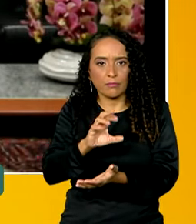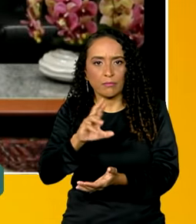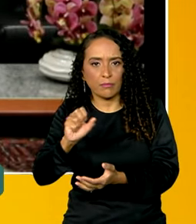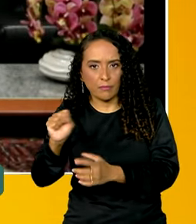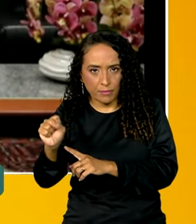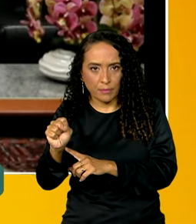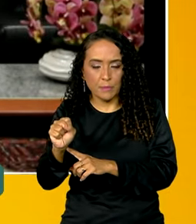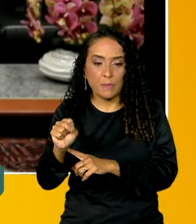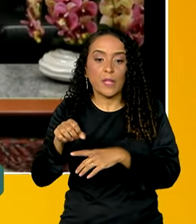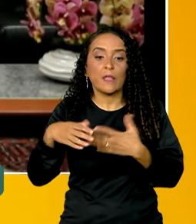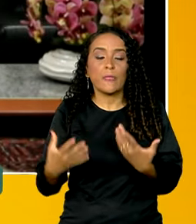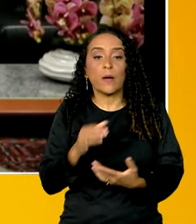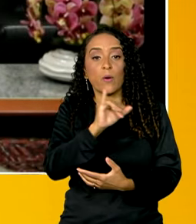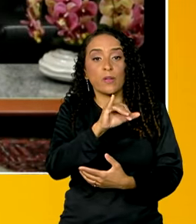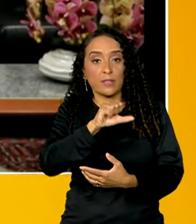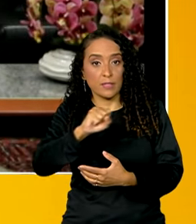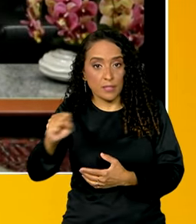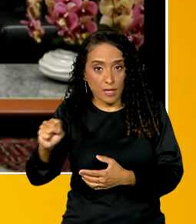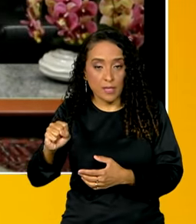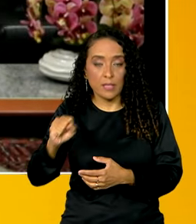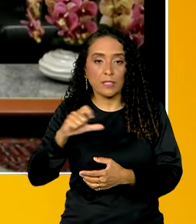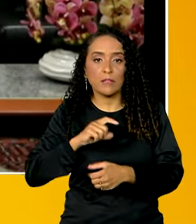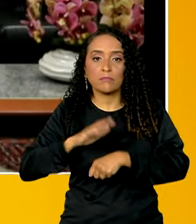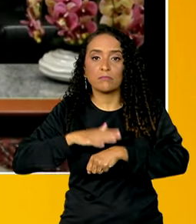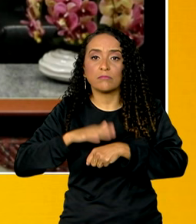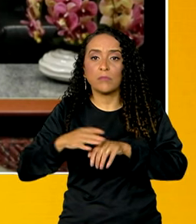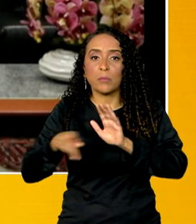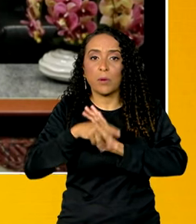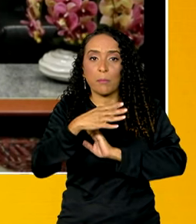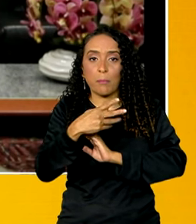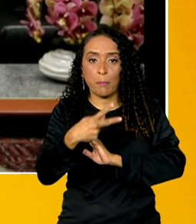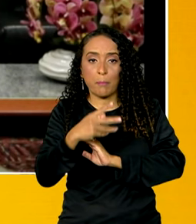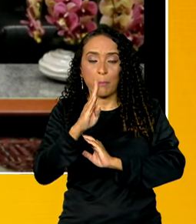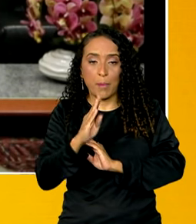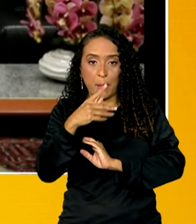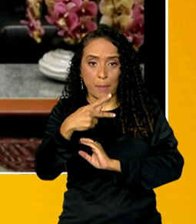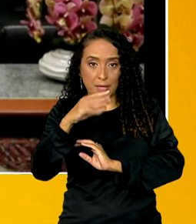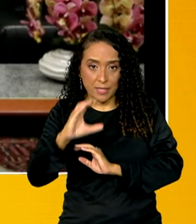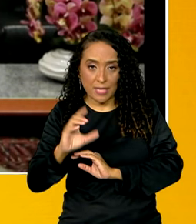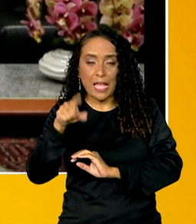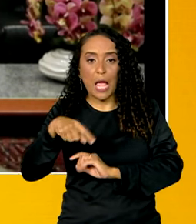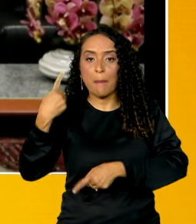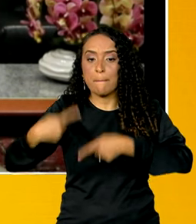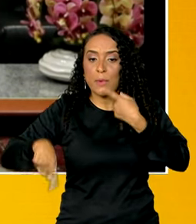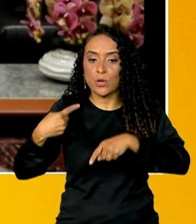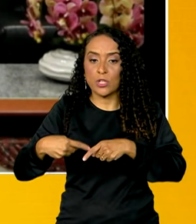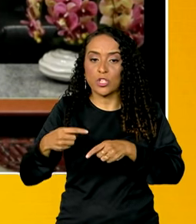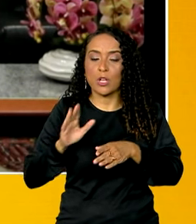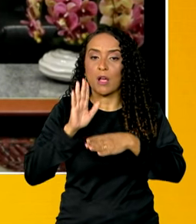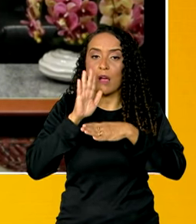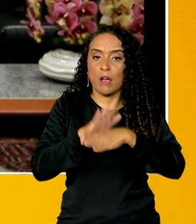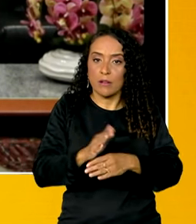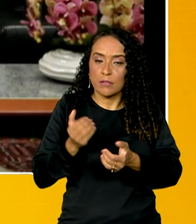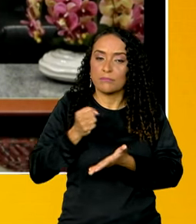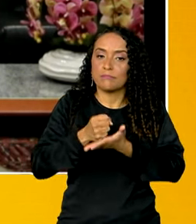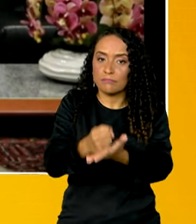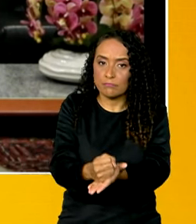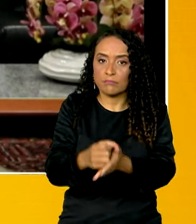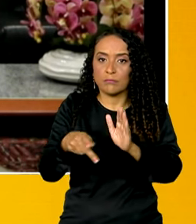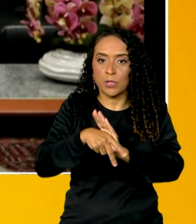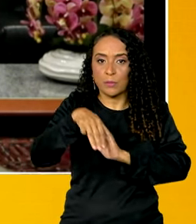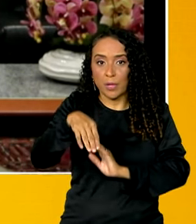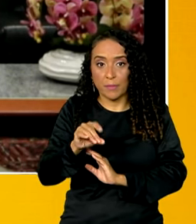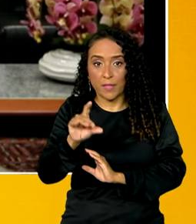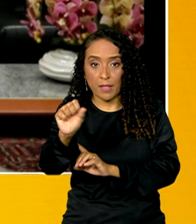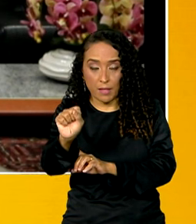Bom, o INSS, ele operacionaliza o BPC, que é uma política assistencial que é gerida pelo MDS.